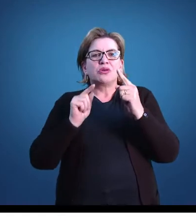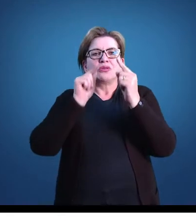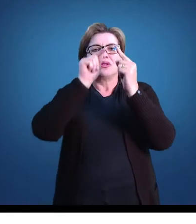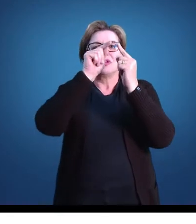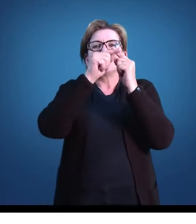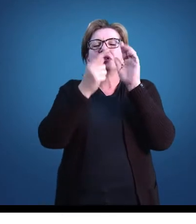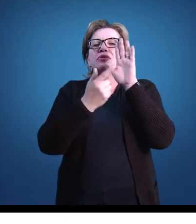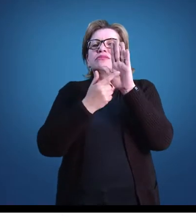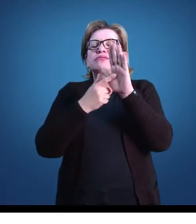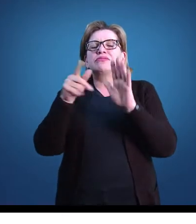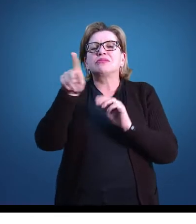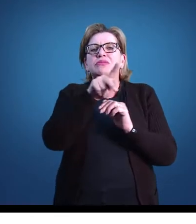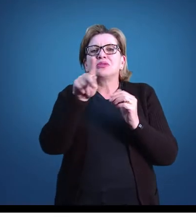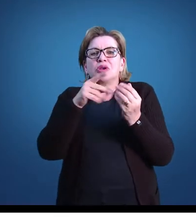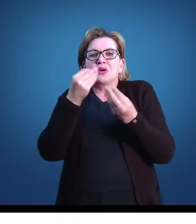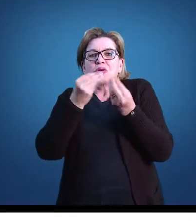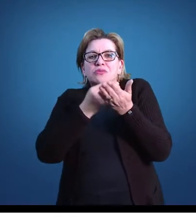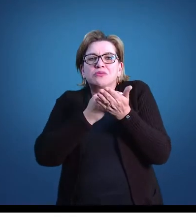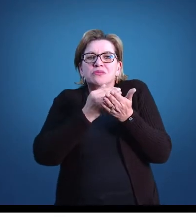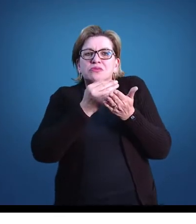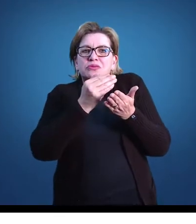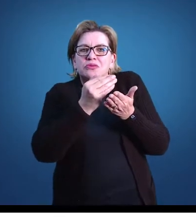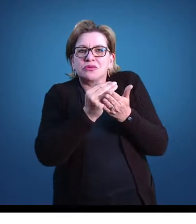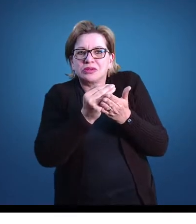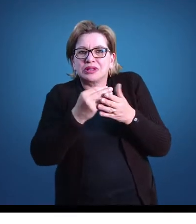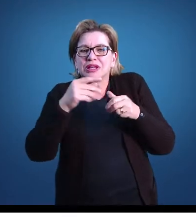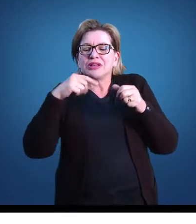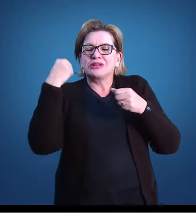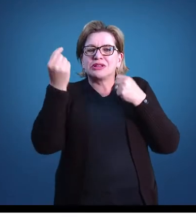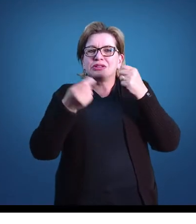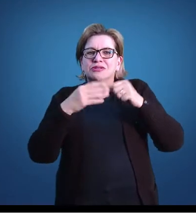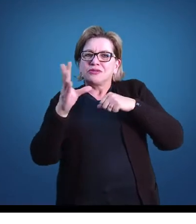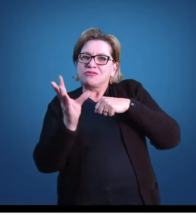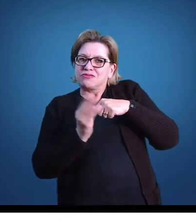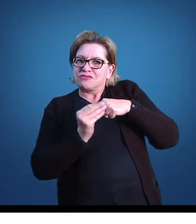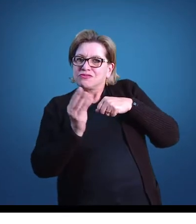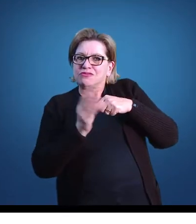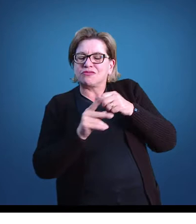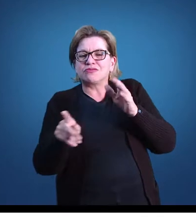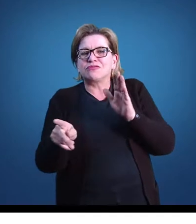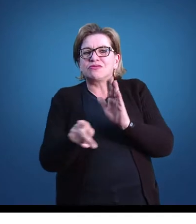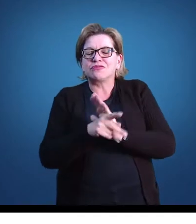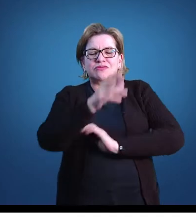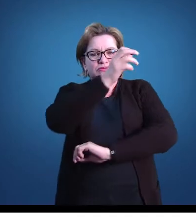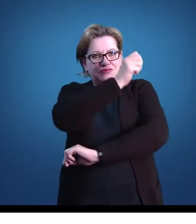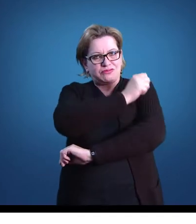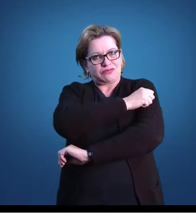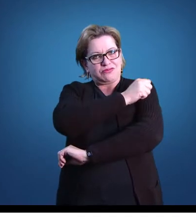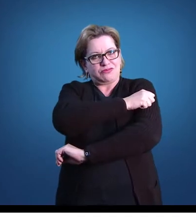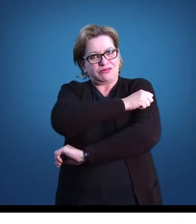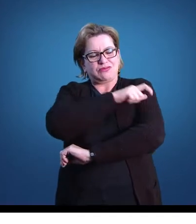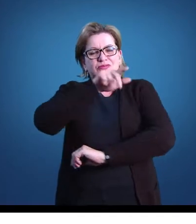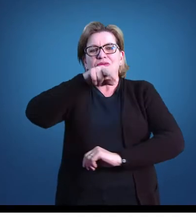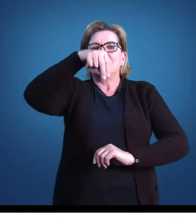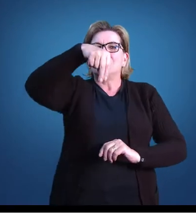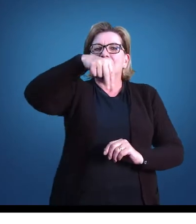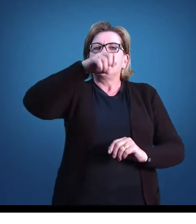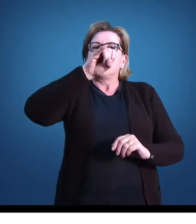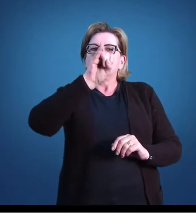ponto de partida através do conhecimento a respeito do nível que os alunos estão em relação ao